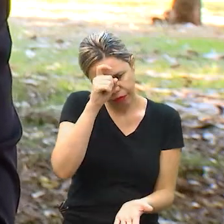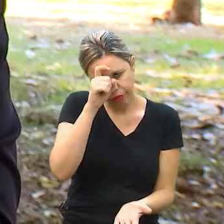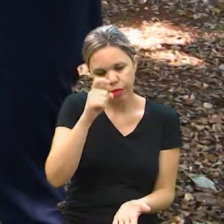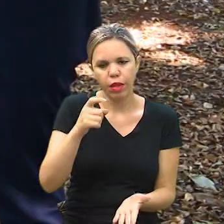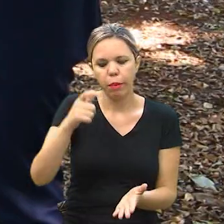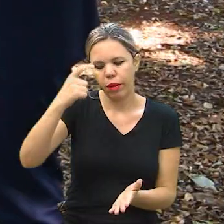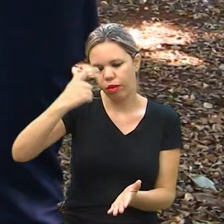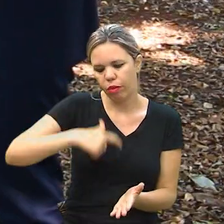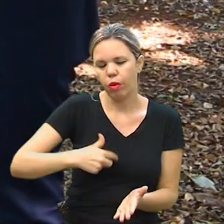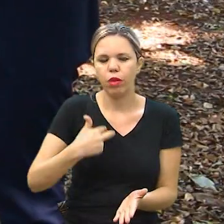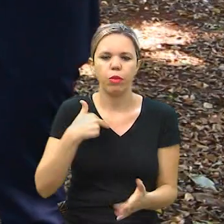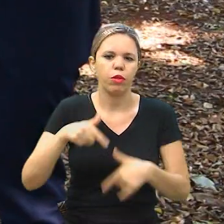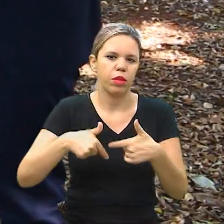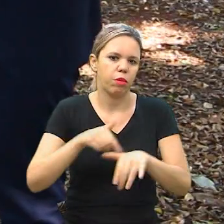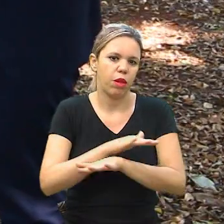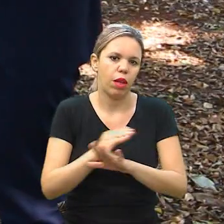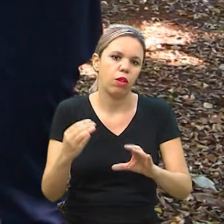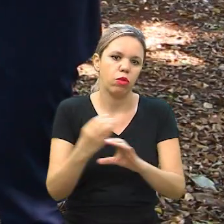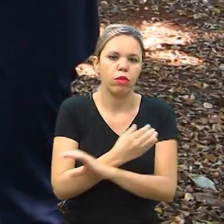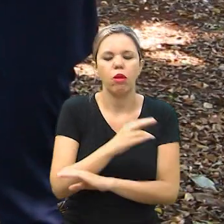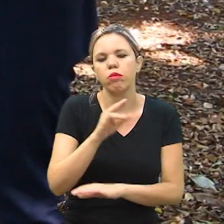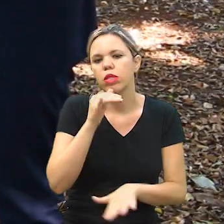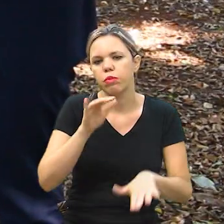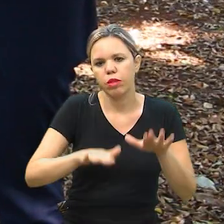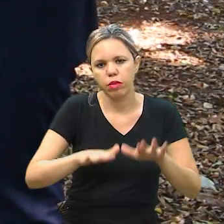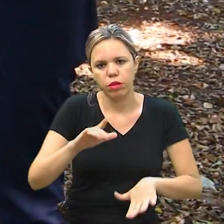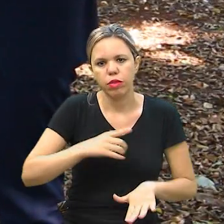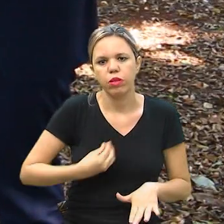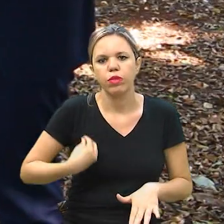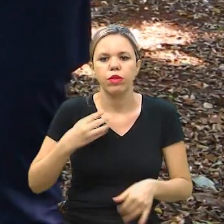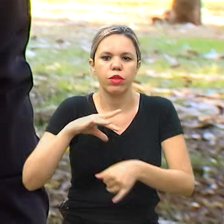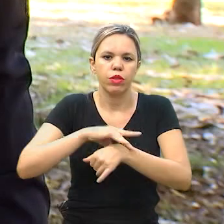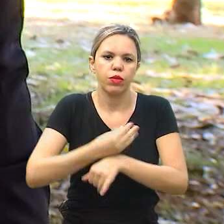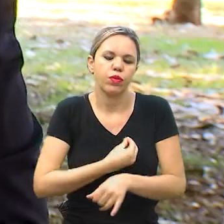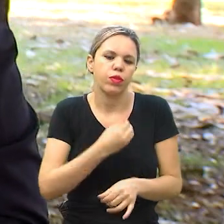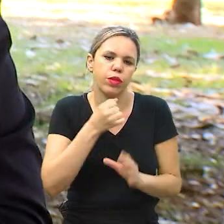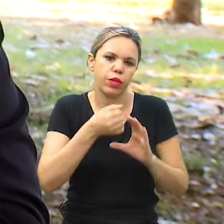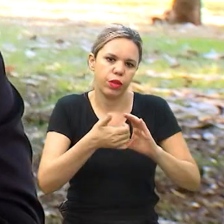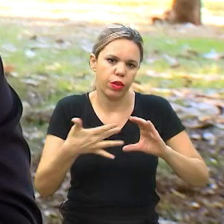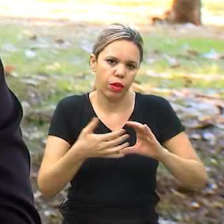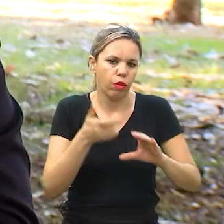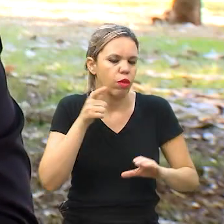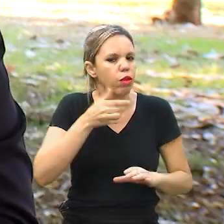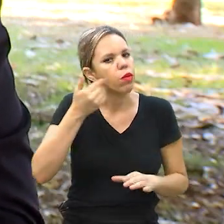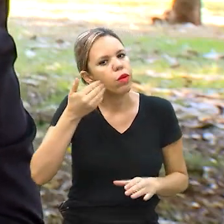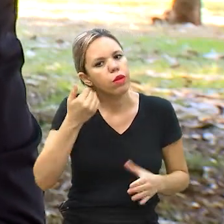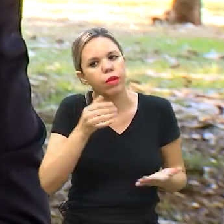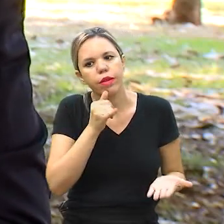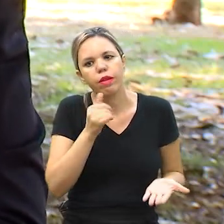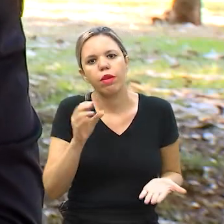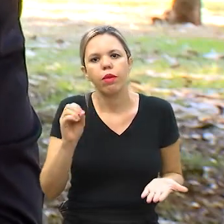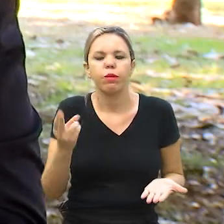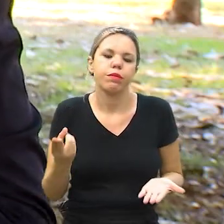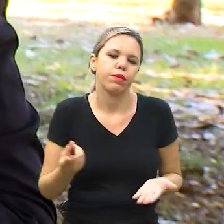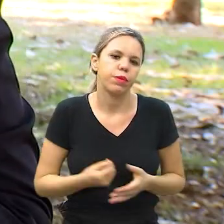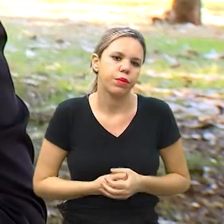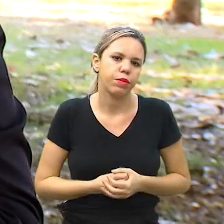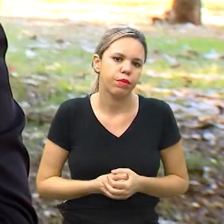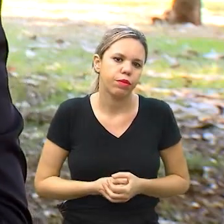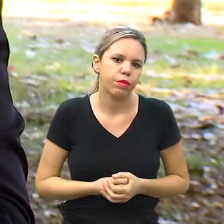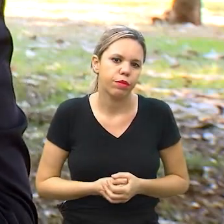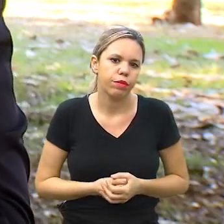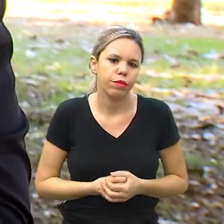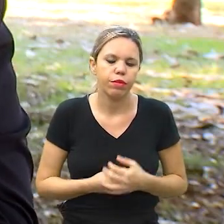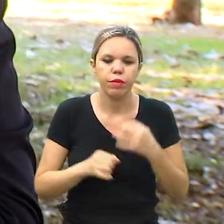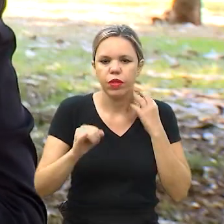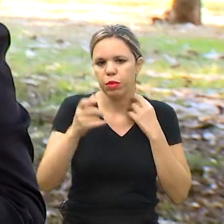invalidez, seja parcial, seja total. E também existem alguns seguros que têm a característica de ser resgatável. Ou seja, no frigir dos